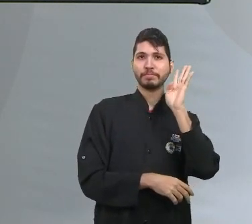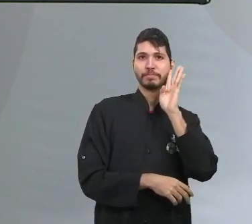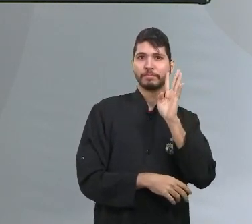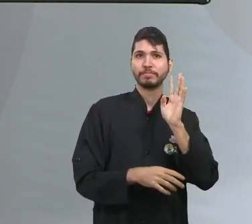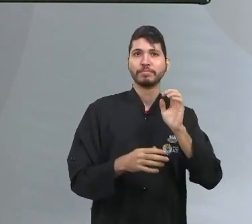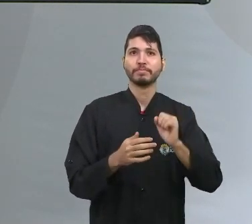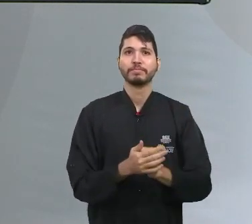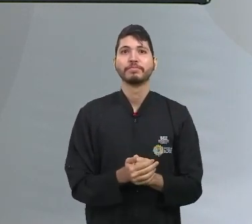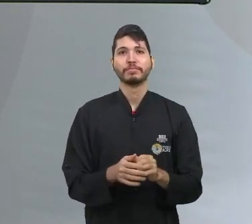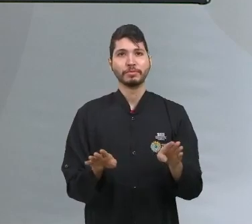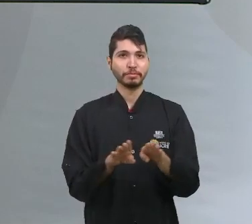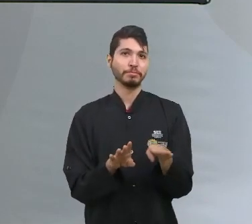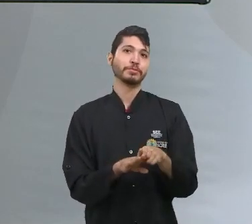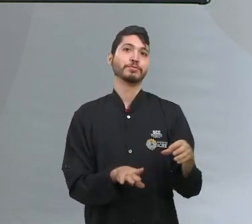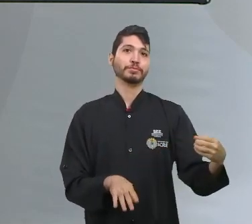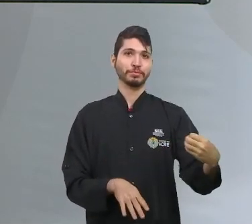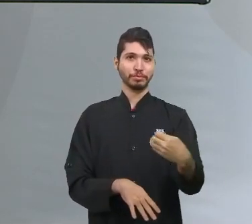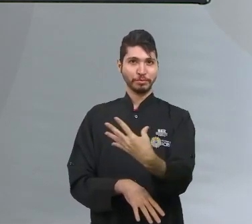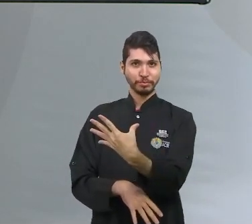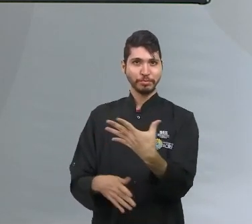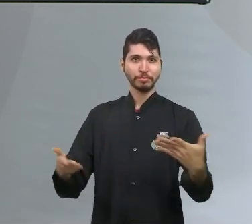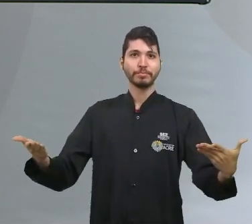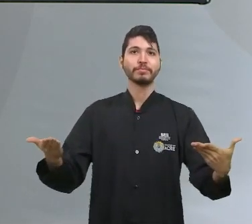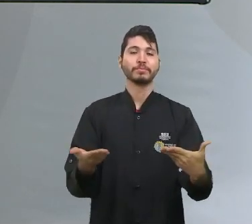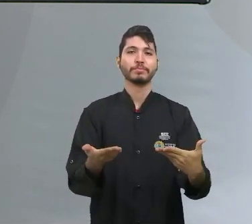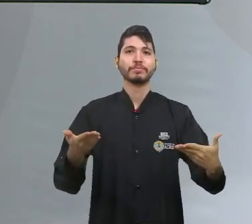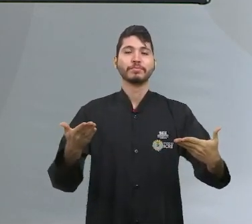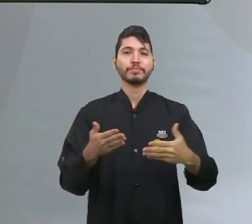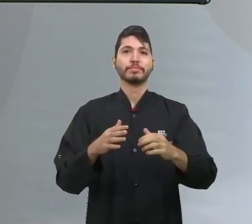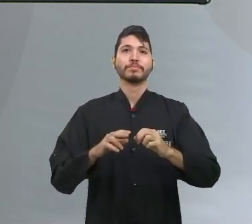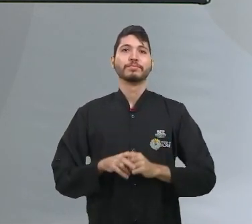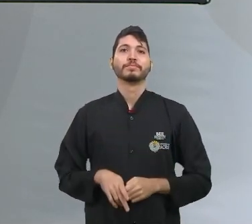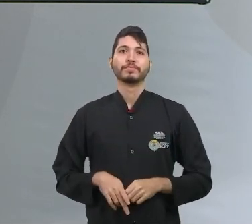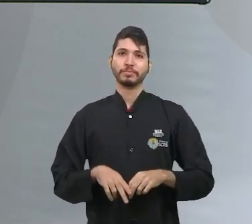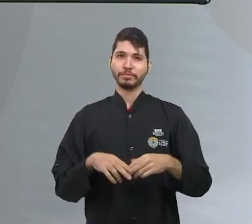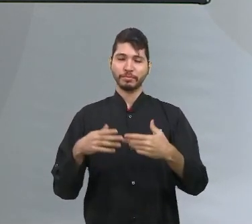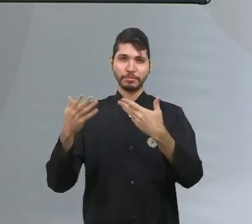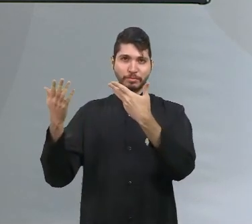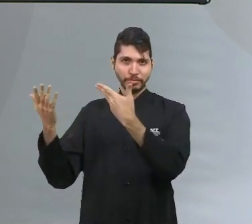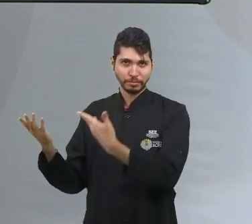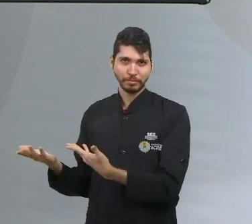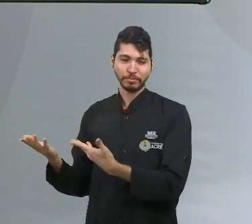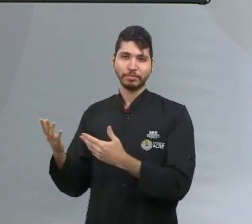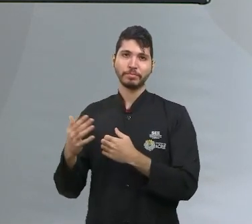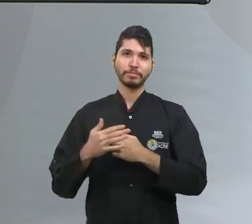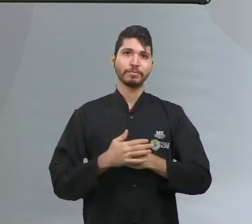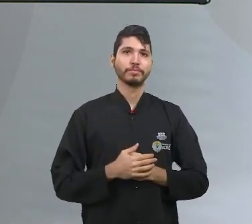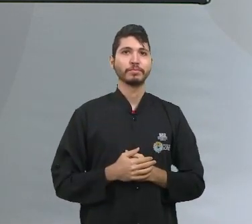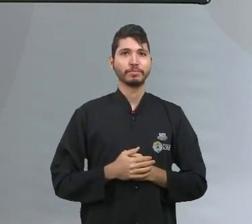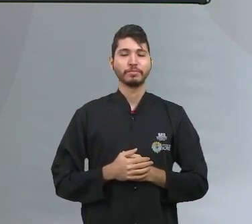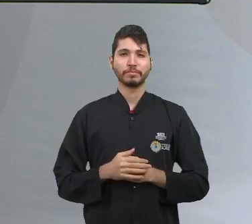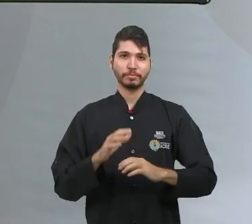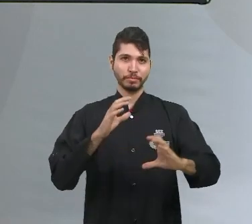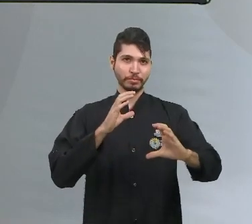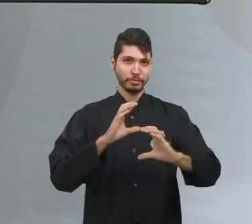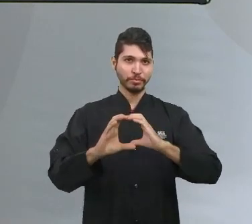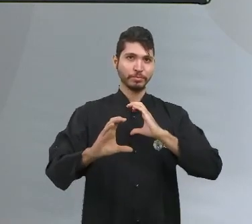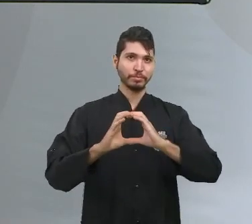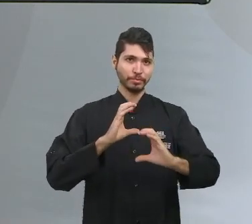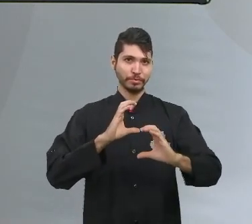recorrente na atualidade, está sendo abordado no enunciado dessa questão, que é a comunicação,